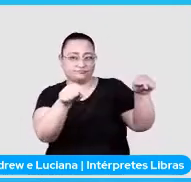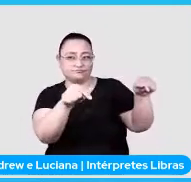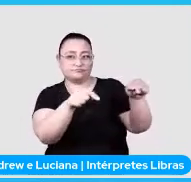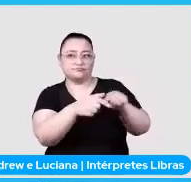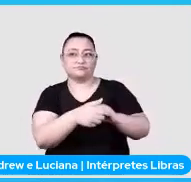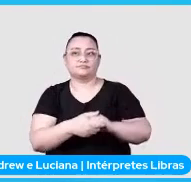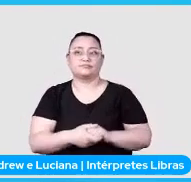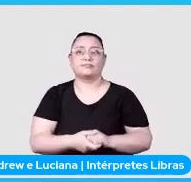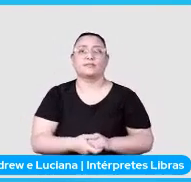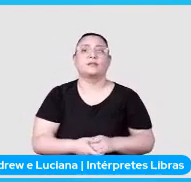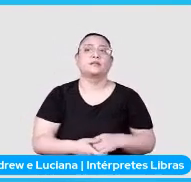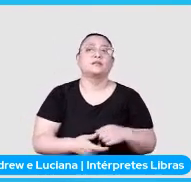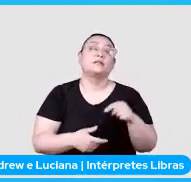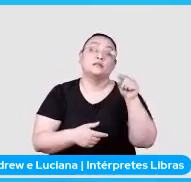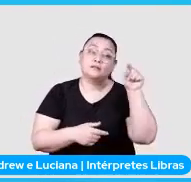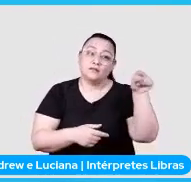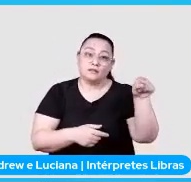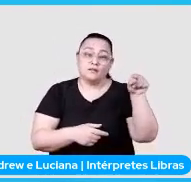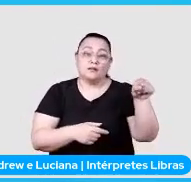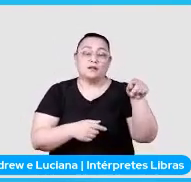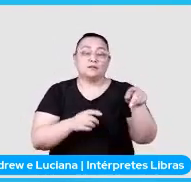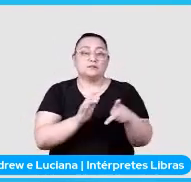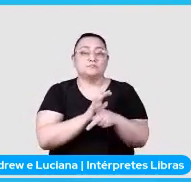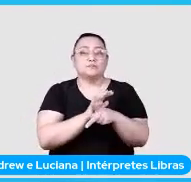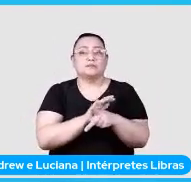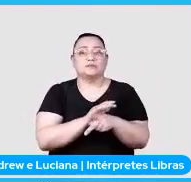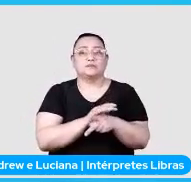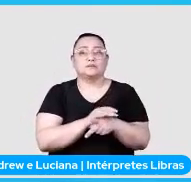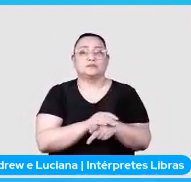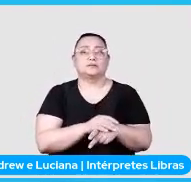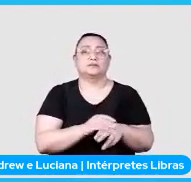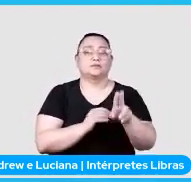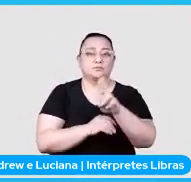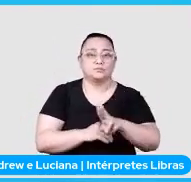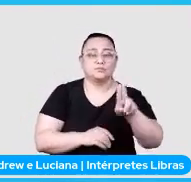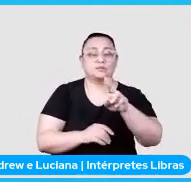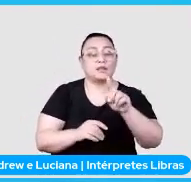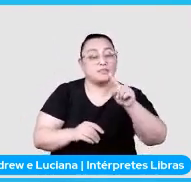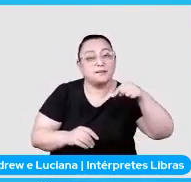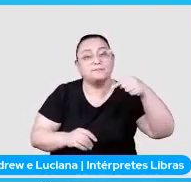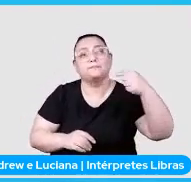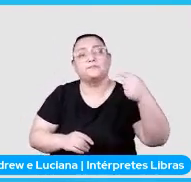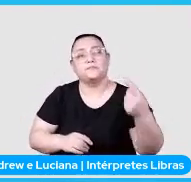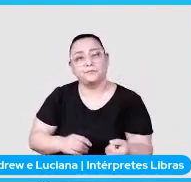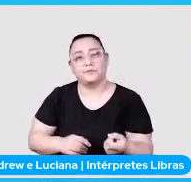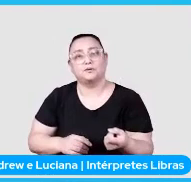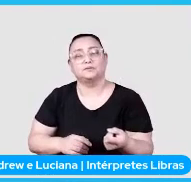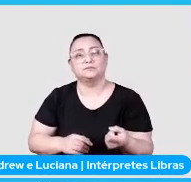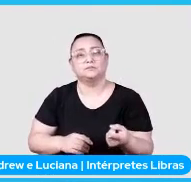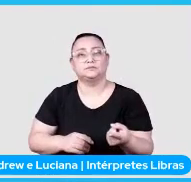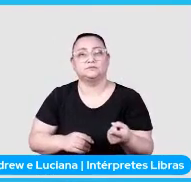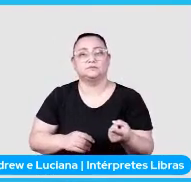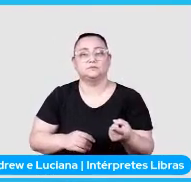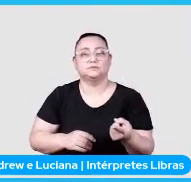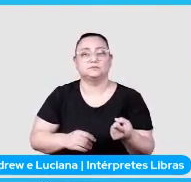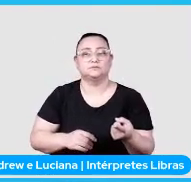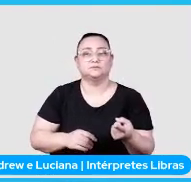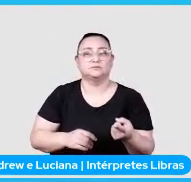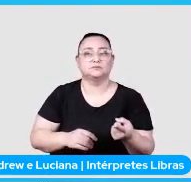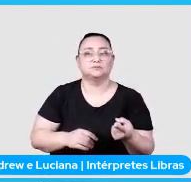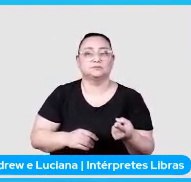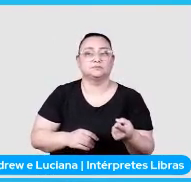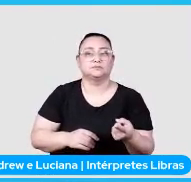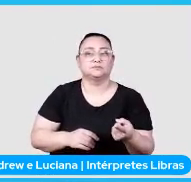Nesse caso, é para monitores que vão ser usados após o crawler finalizar,